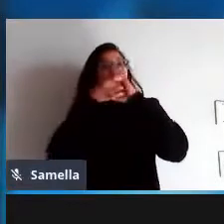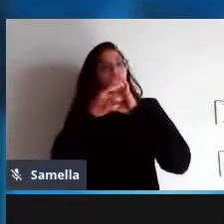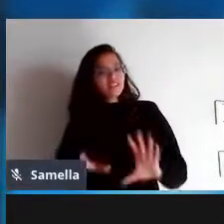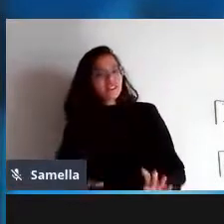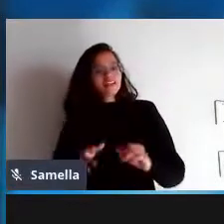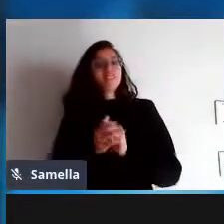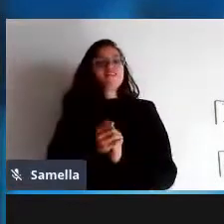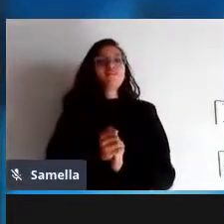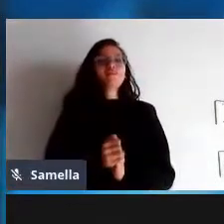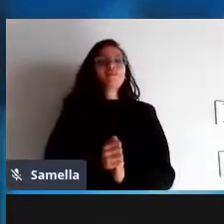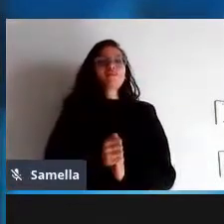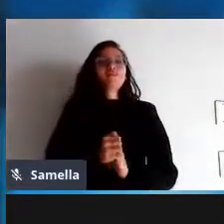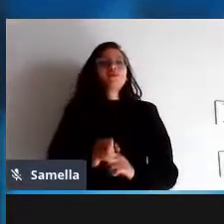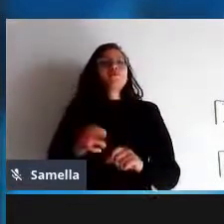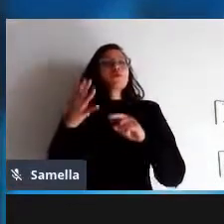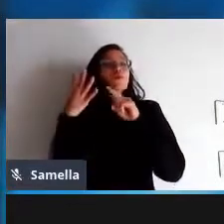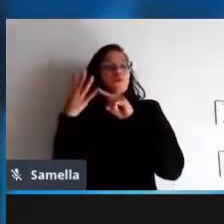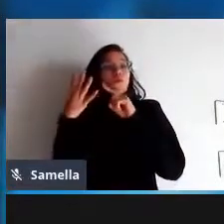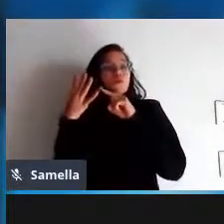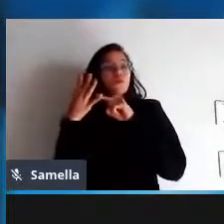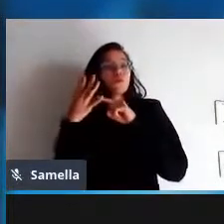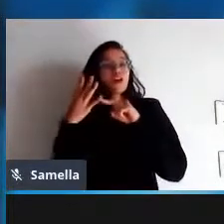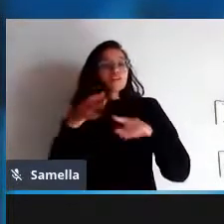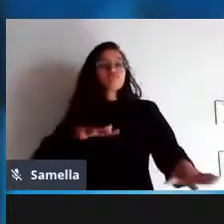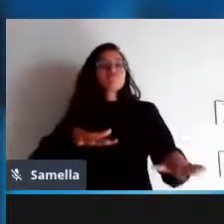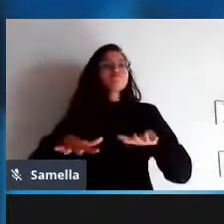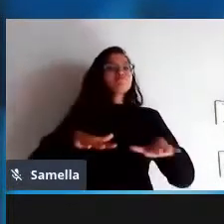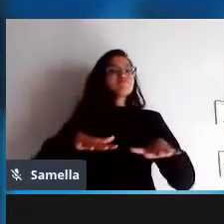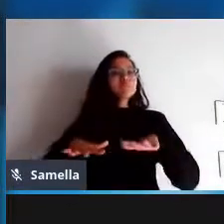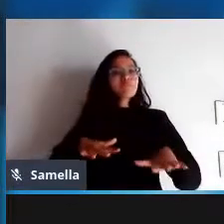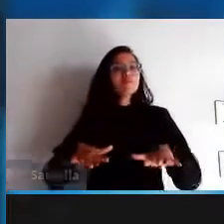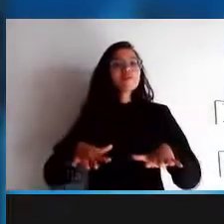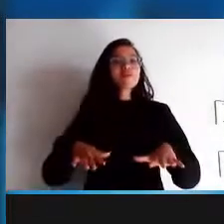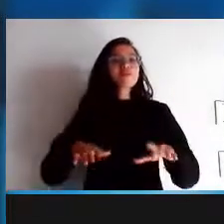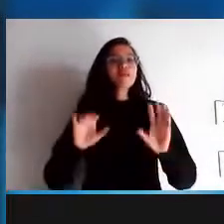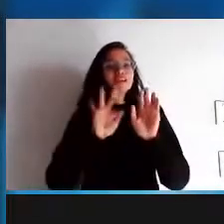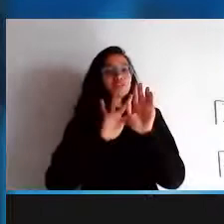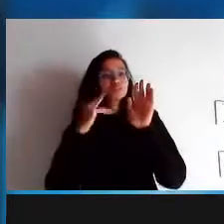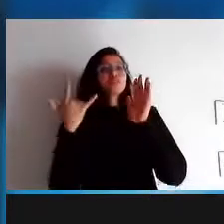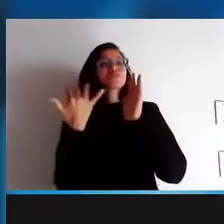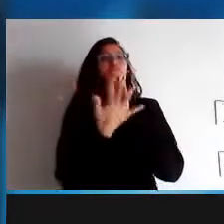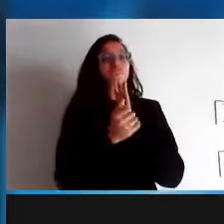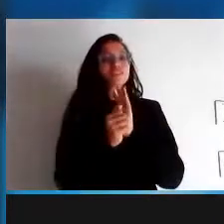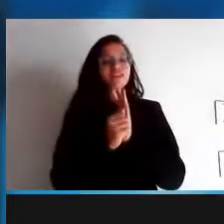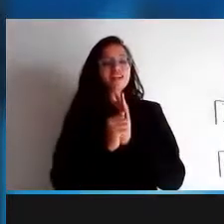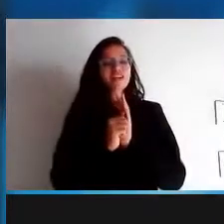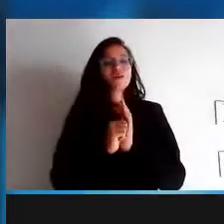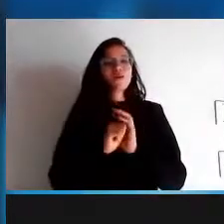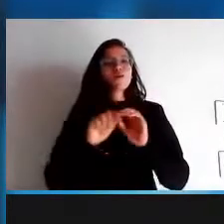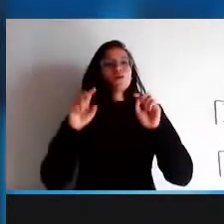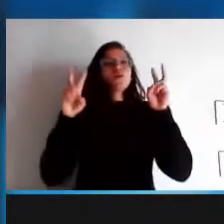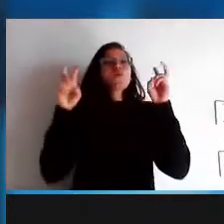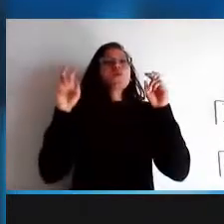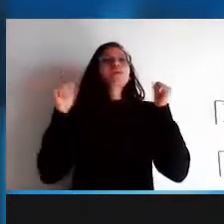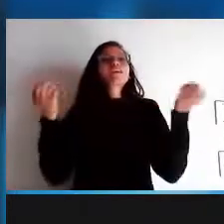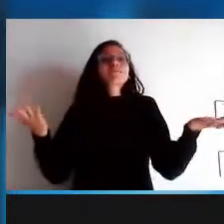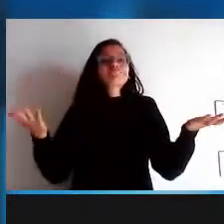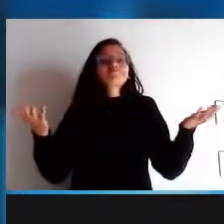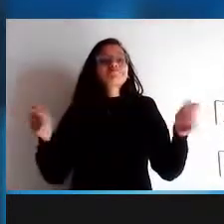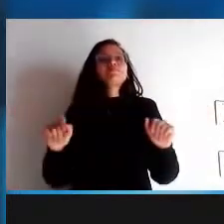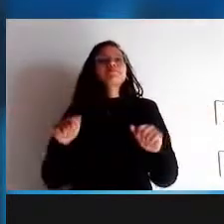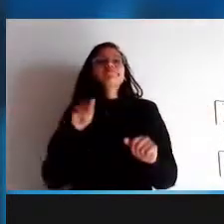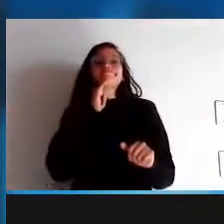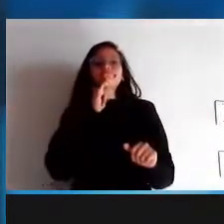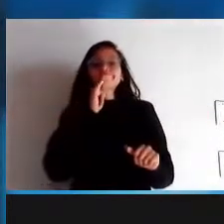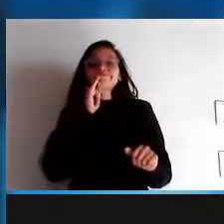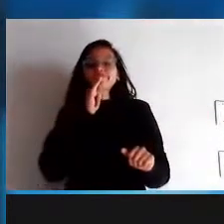no aspecto movimento social aqui a gente está falando de algumas coisas muito específicas tá e que às vezes acabam